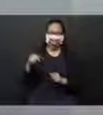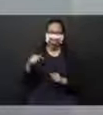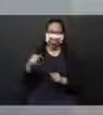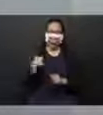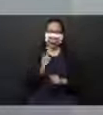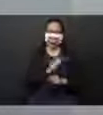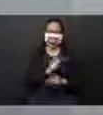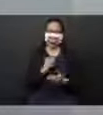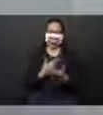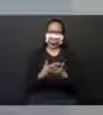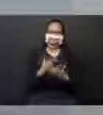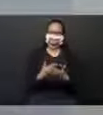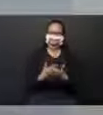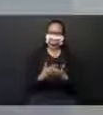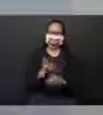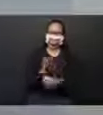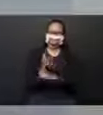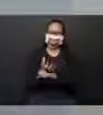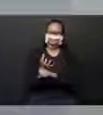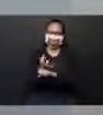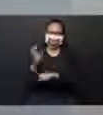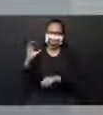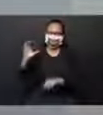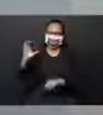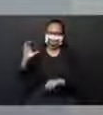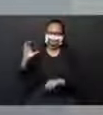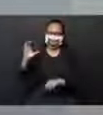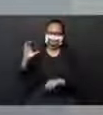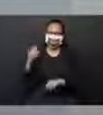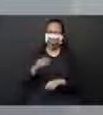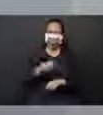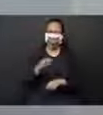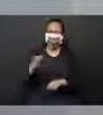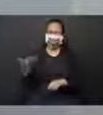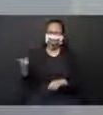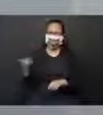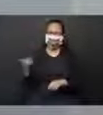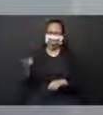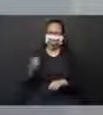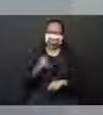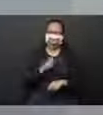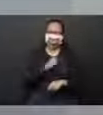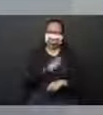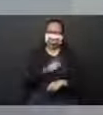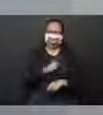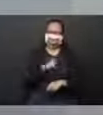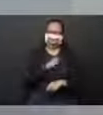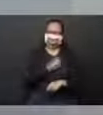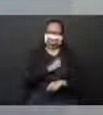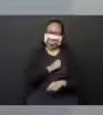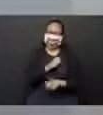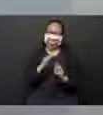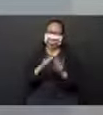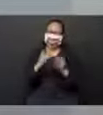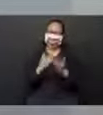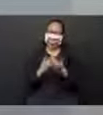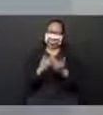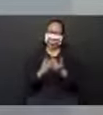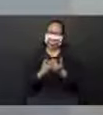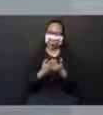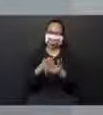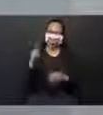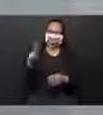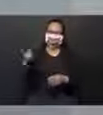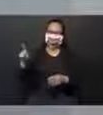disciplina de ciências. Eu sei que vocês devem estar morrendo de saudade da sala, da escola, da